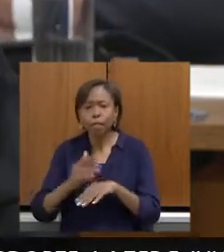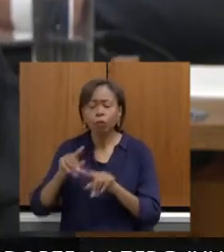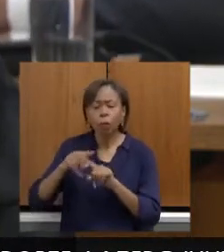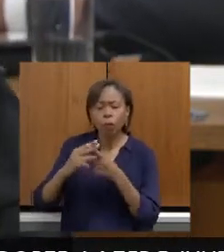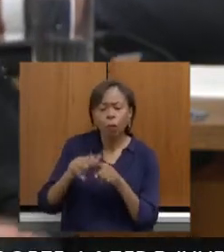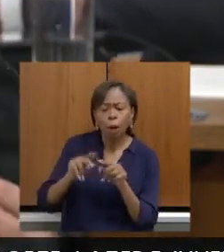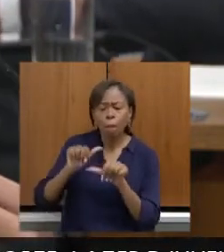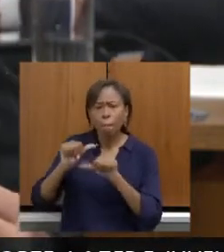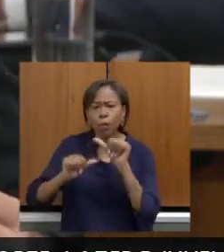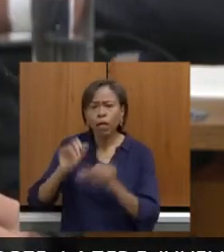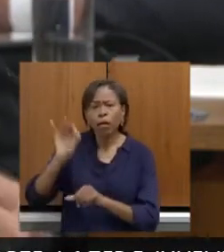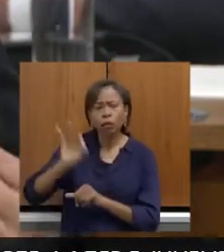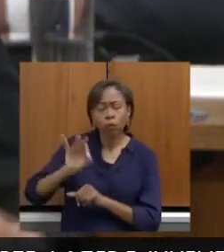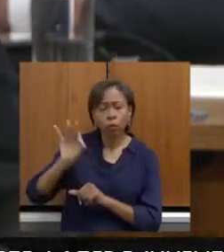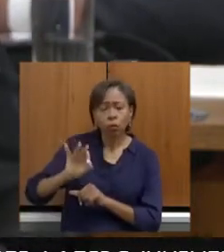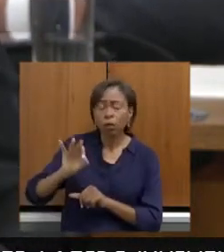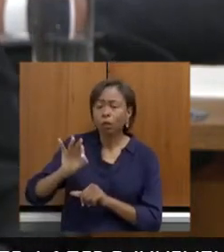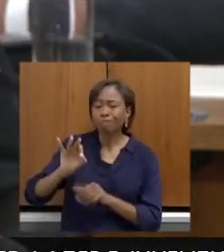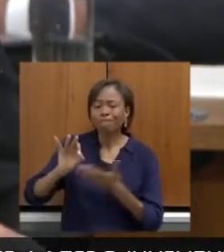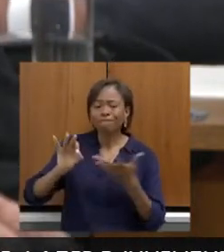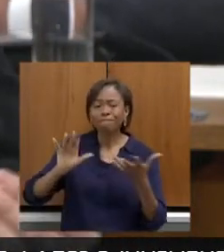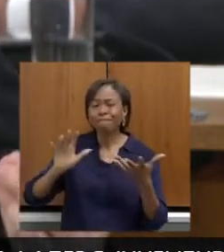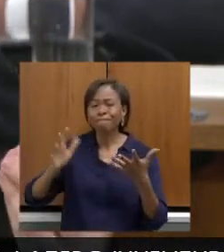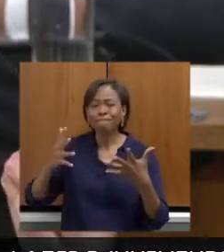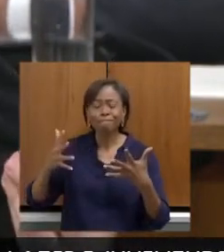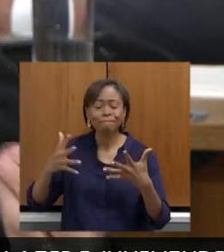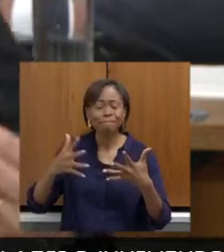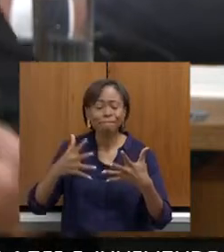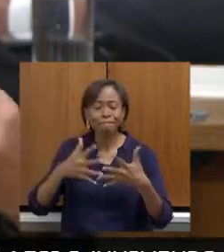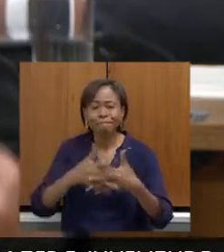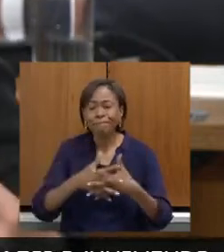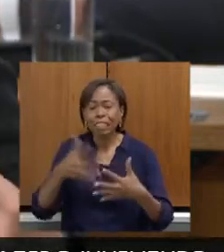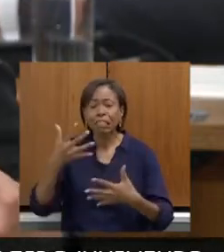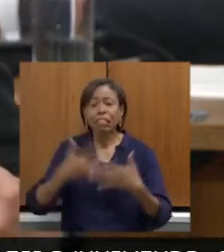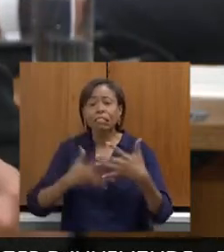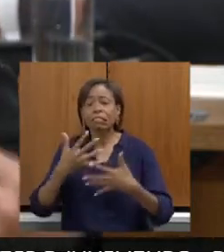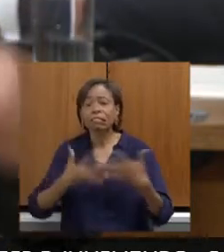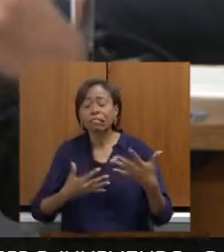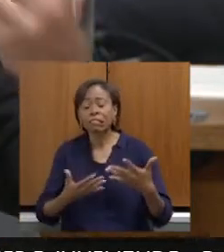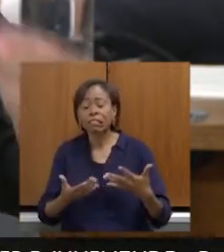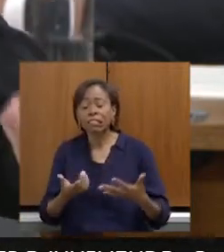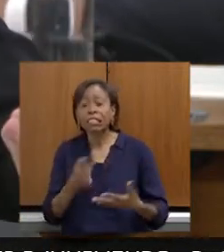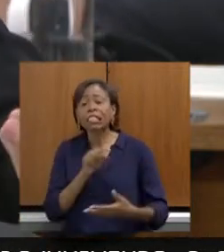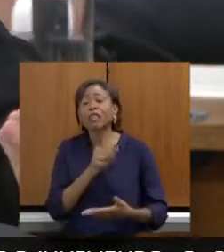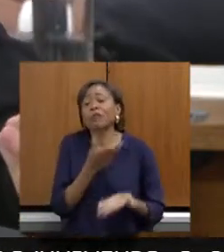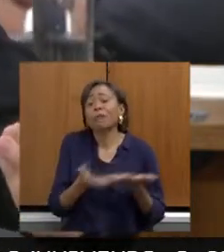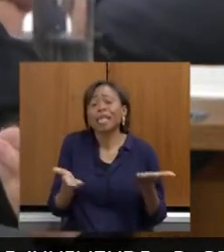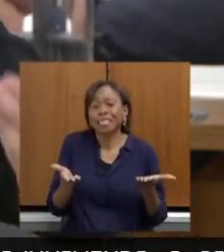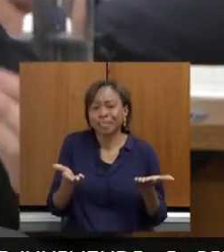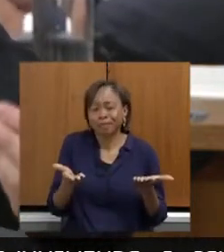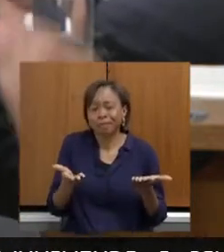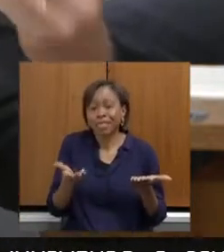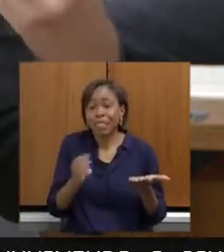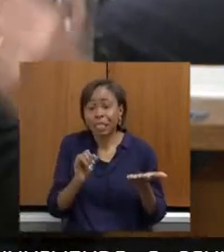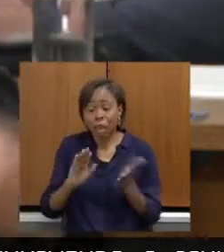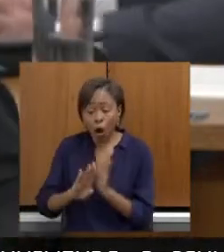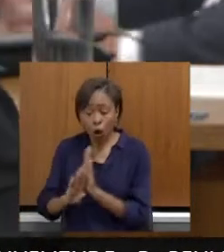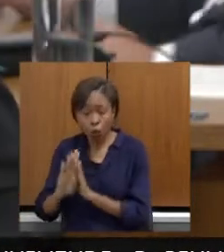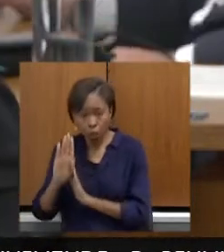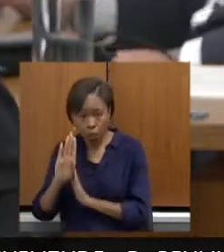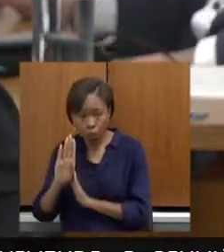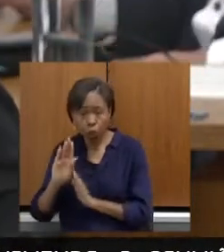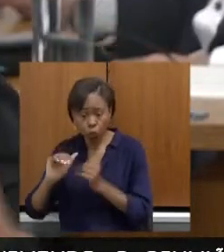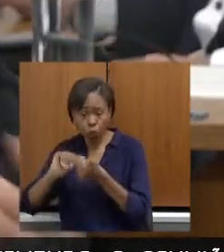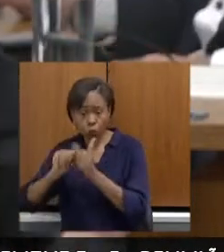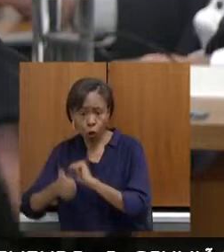percentuais, se esbarra numa situação que alguém vai ter que perder. Se a gente está aumentando o esporte, algum outro dos 18,